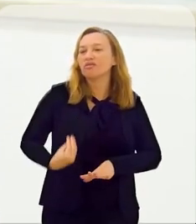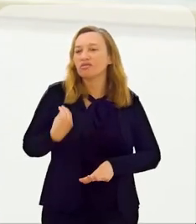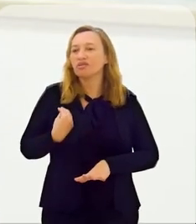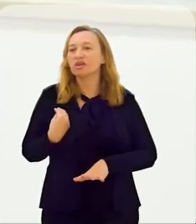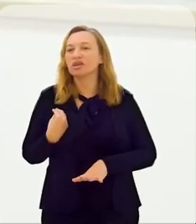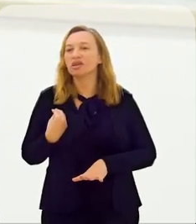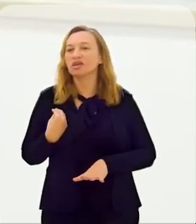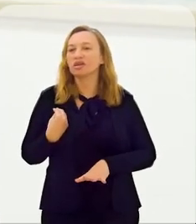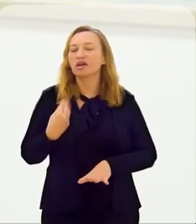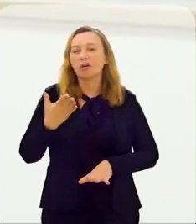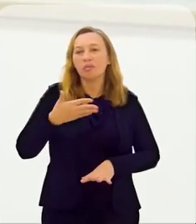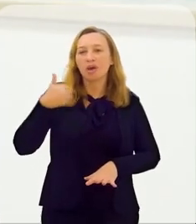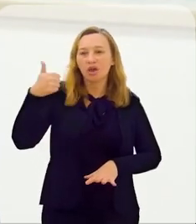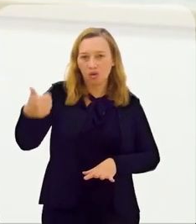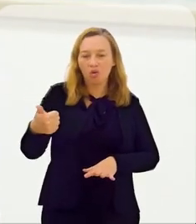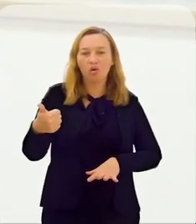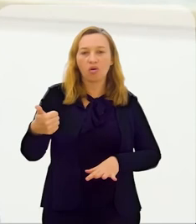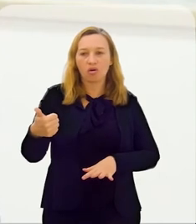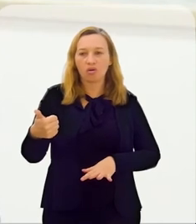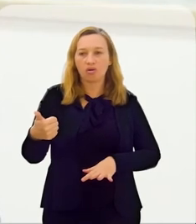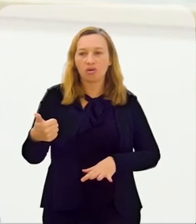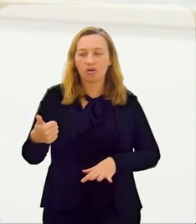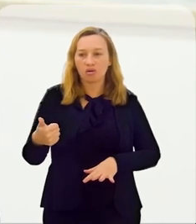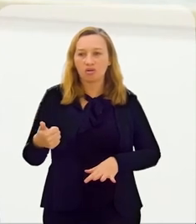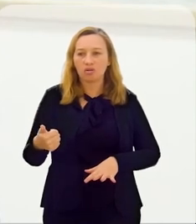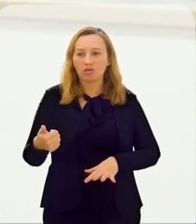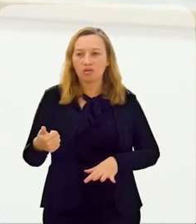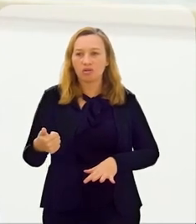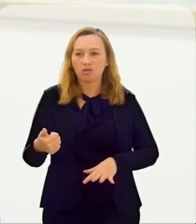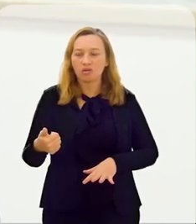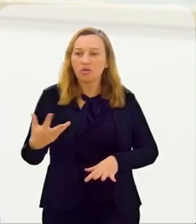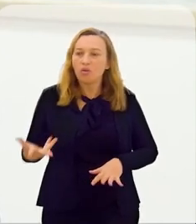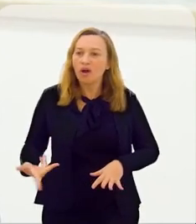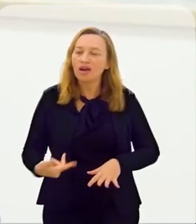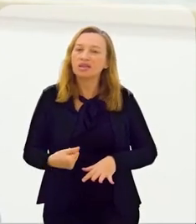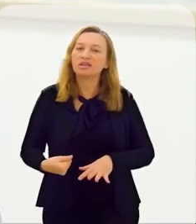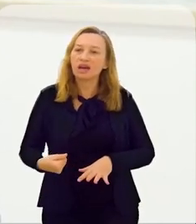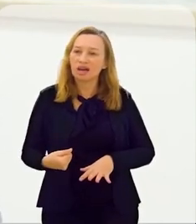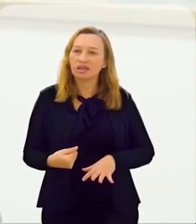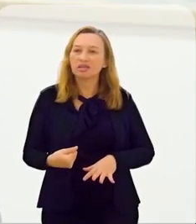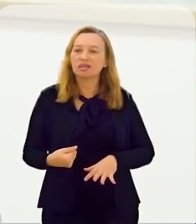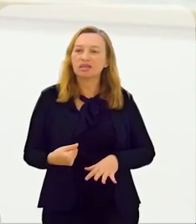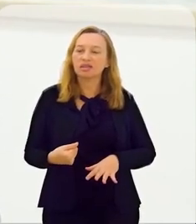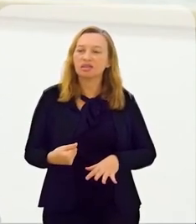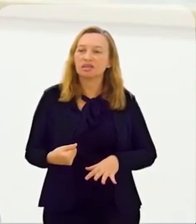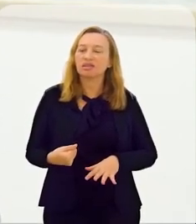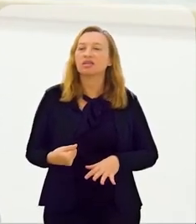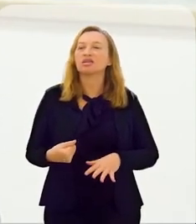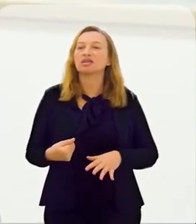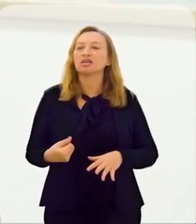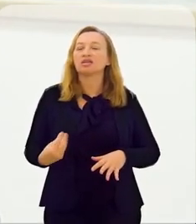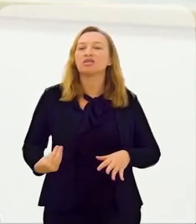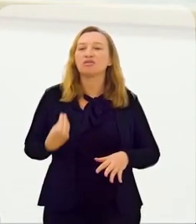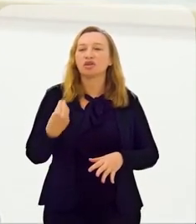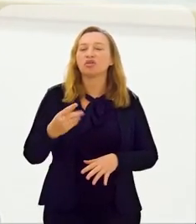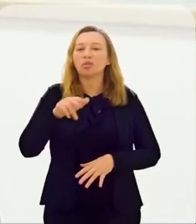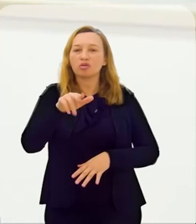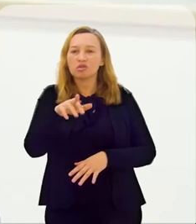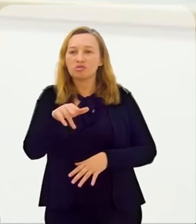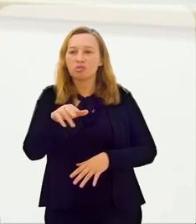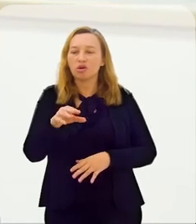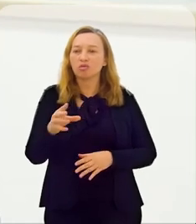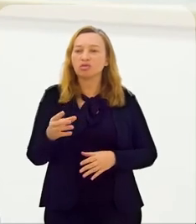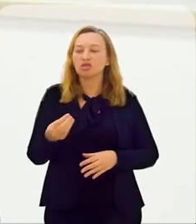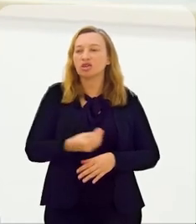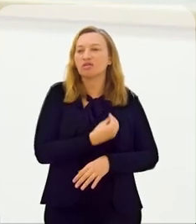de divisas, estamos dando um grande, melhor status para aqueles nossos brasileiros e irmãos que estão no meio